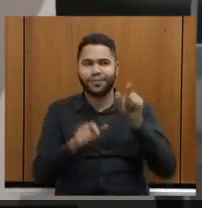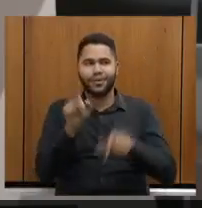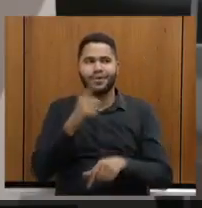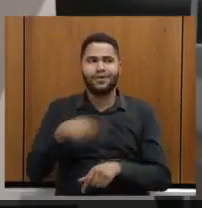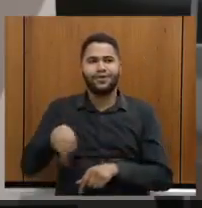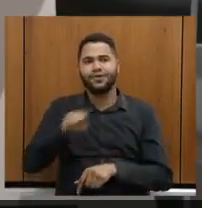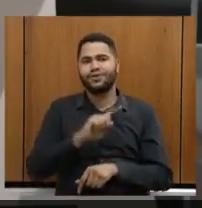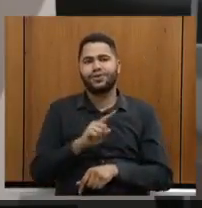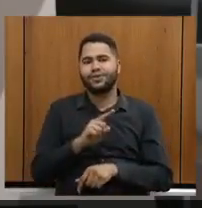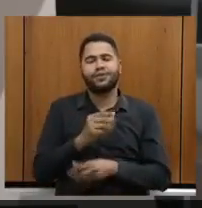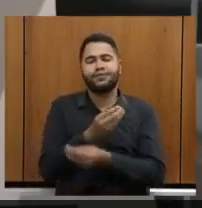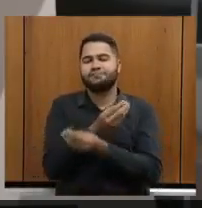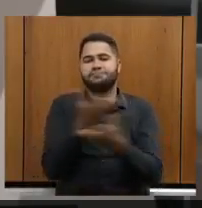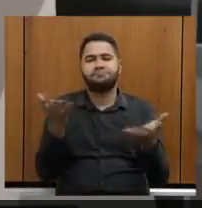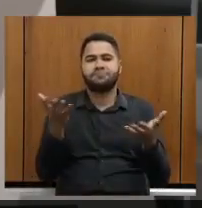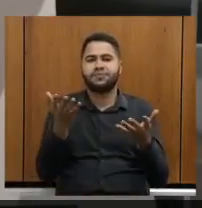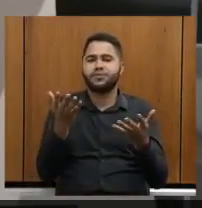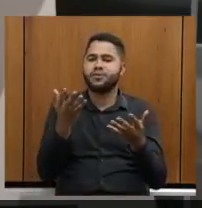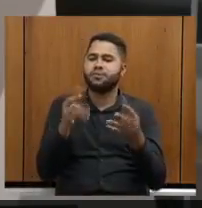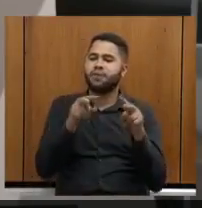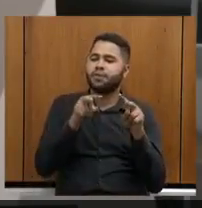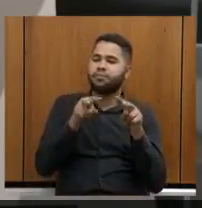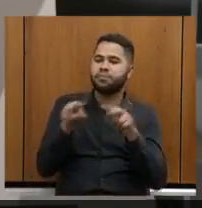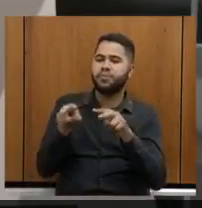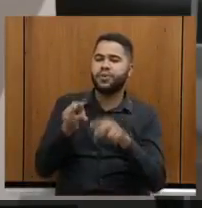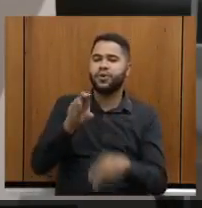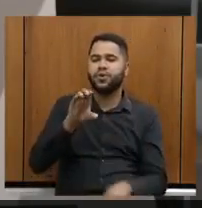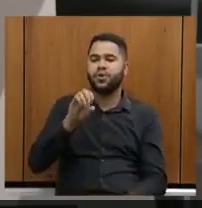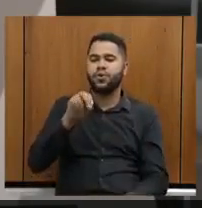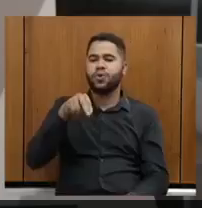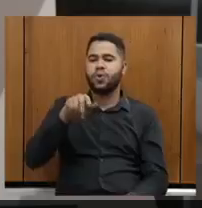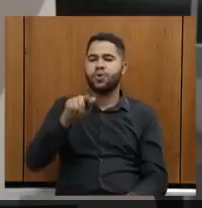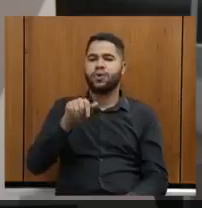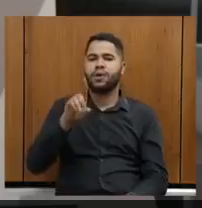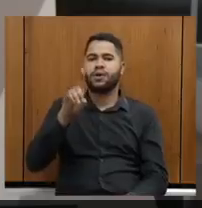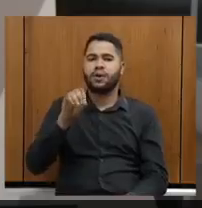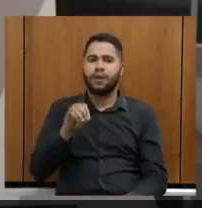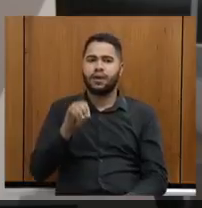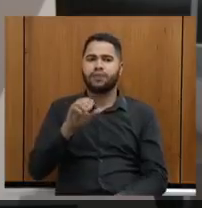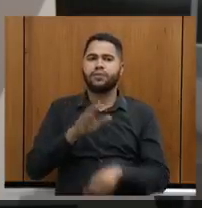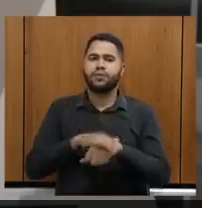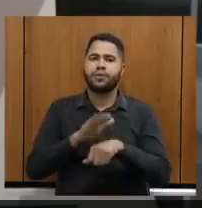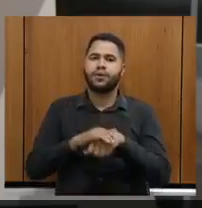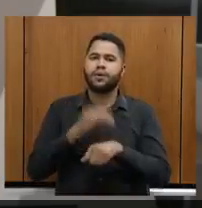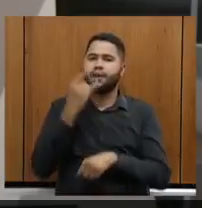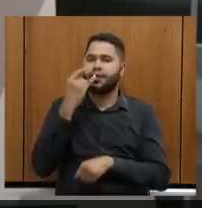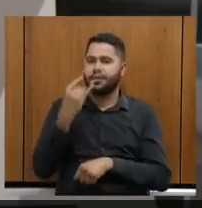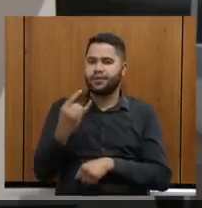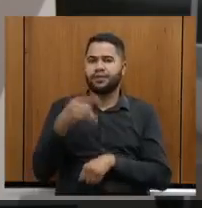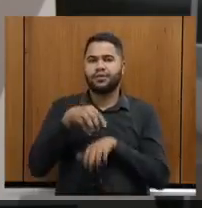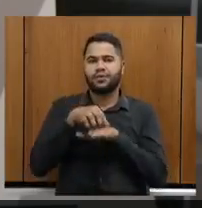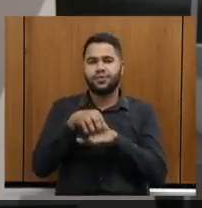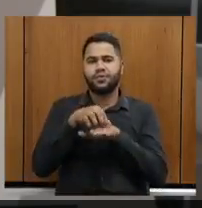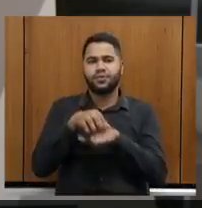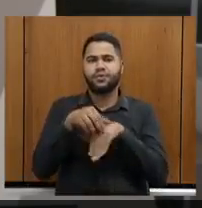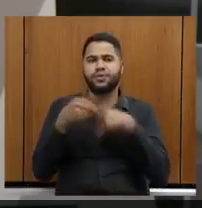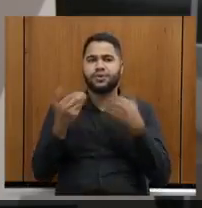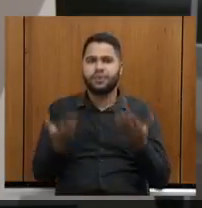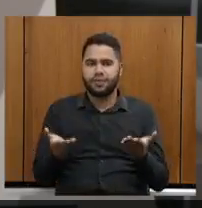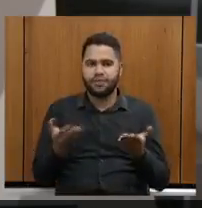nunca demos um olhar para o congado como um forte potencializador de atração turística, e que é assim.